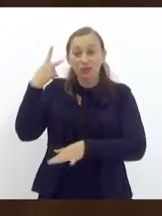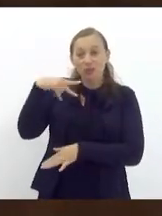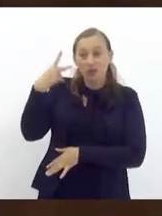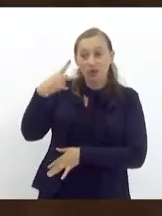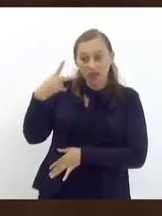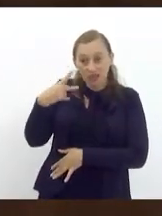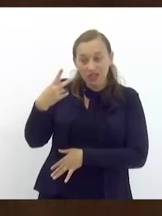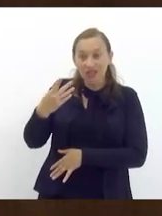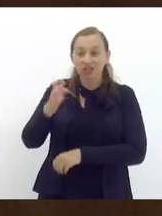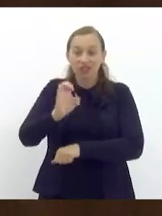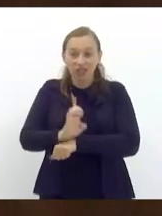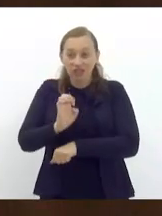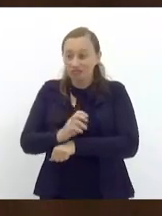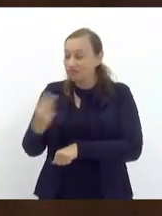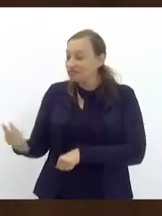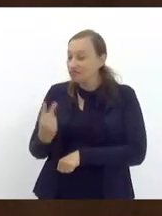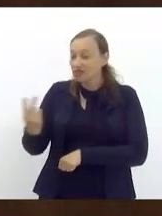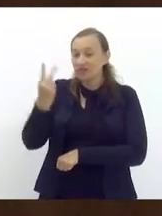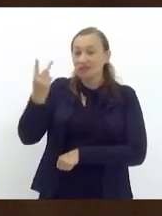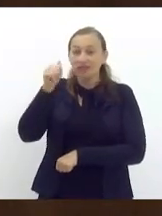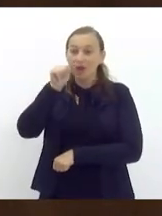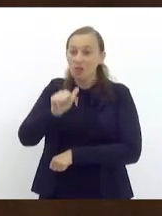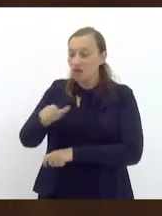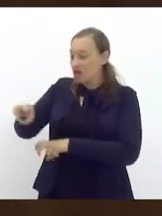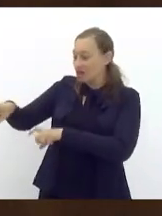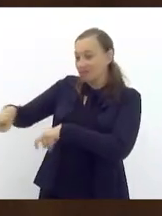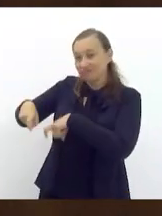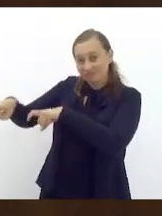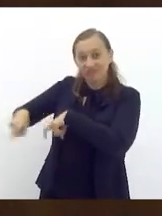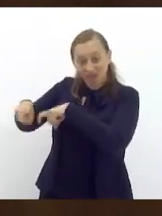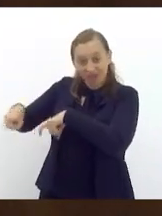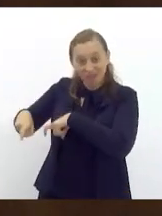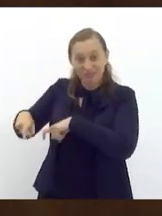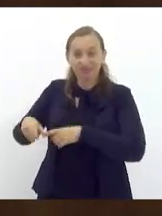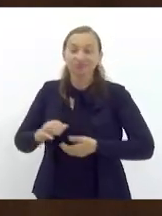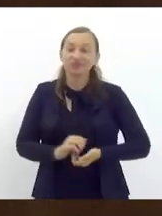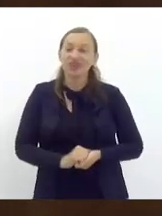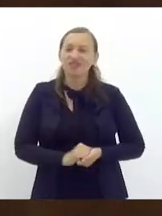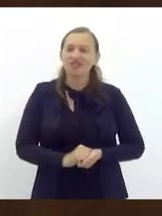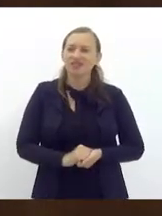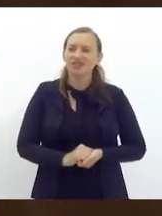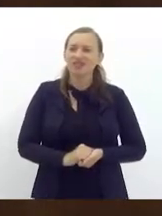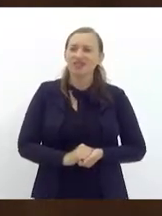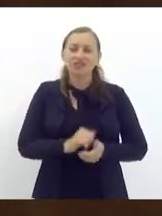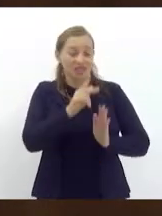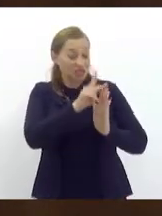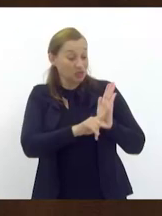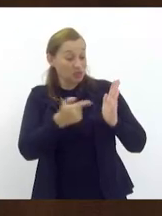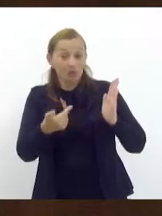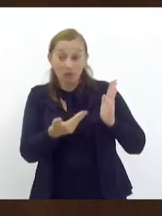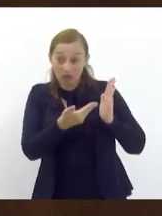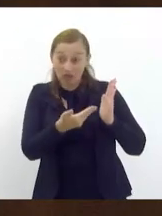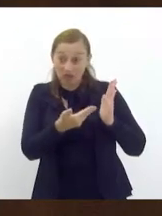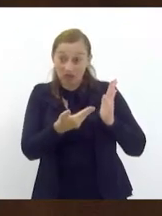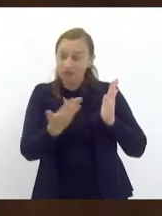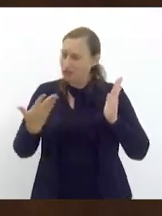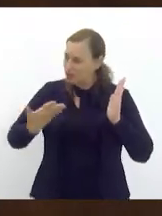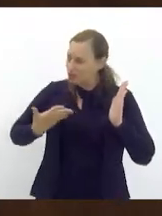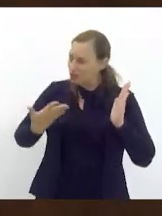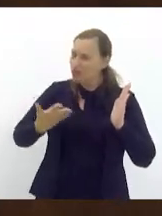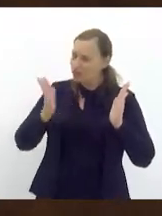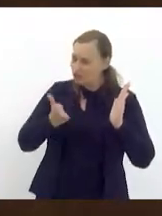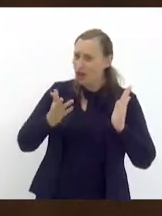valorização da mulher no campo esse projeto é isso que os nobres colegas que me